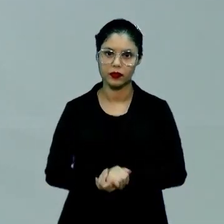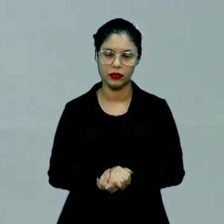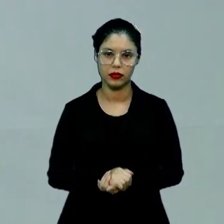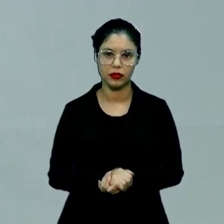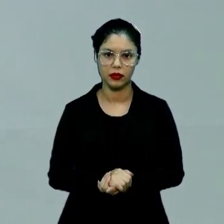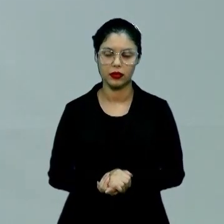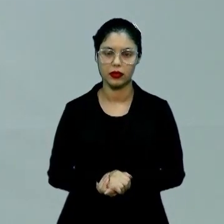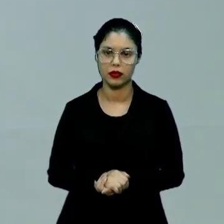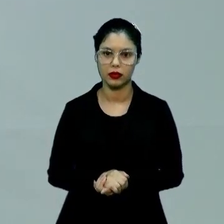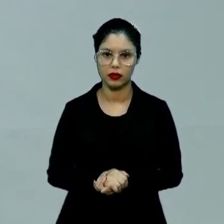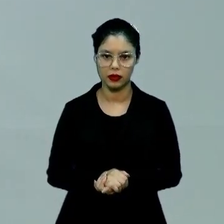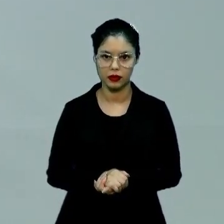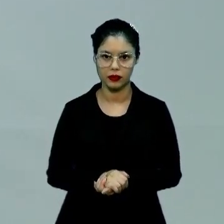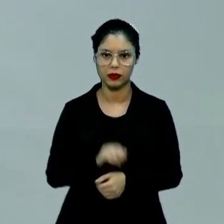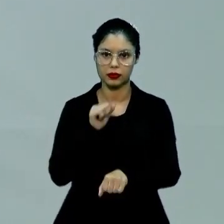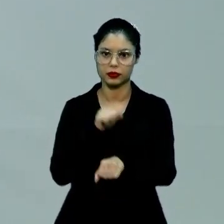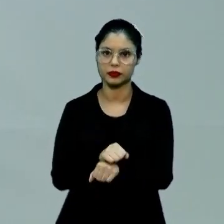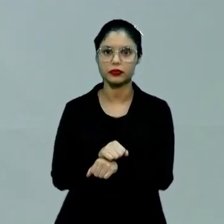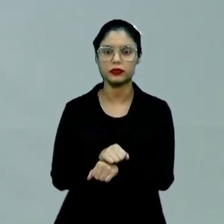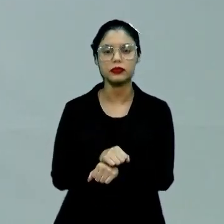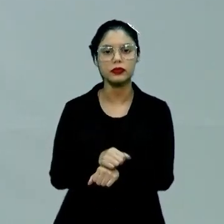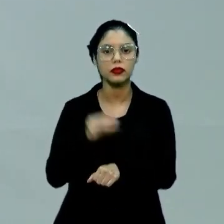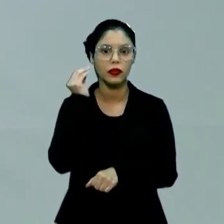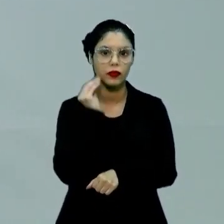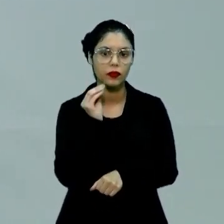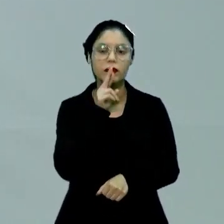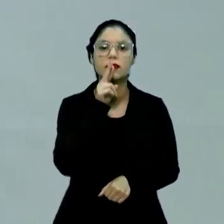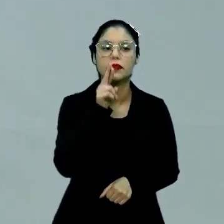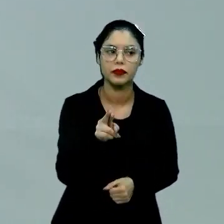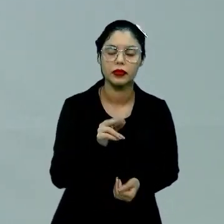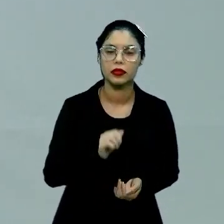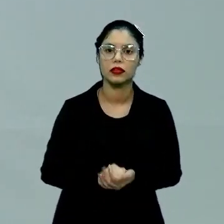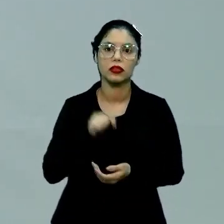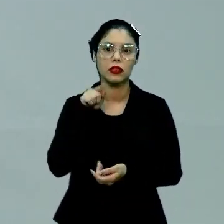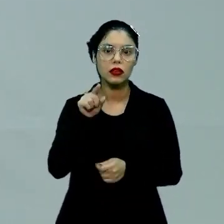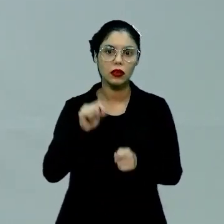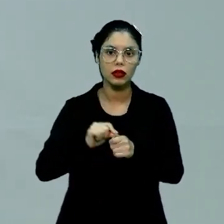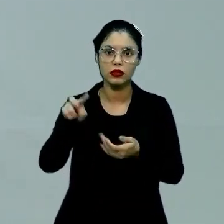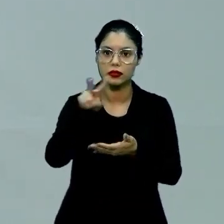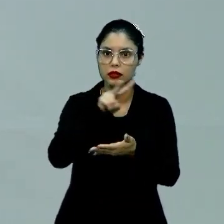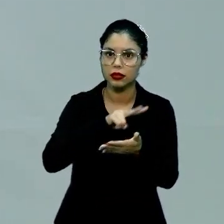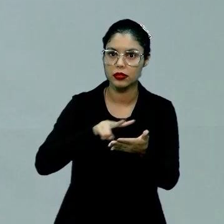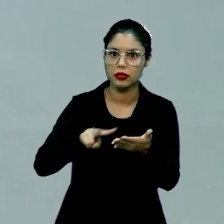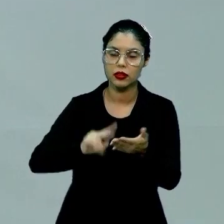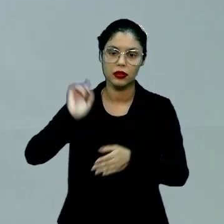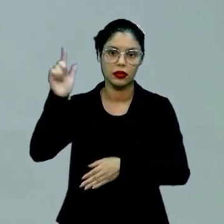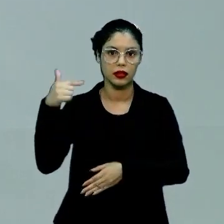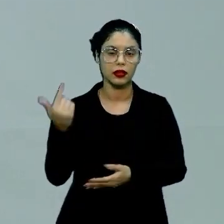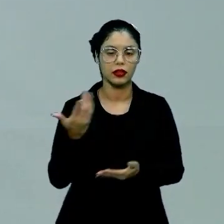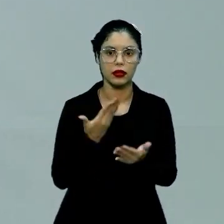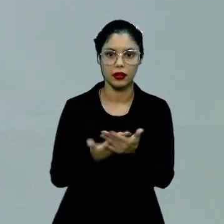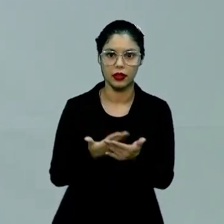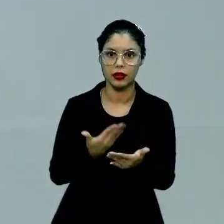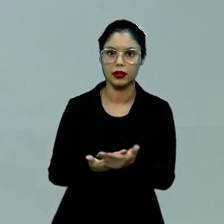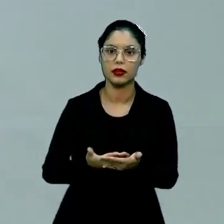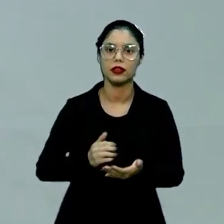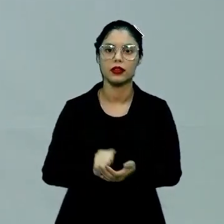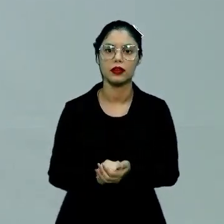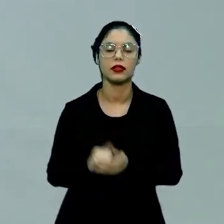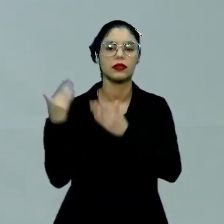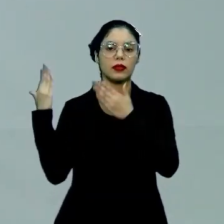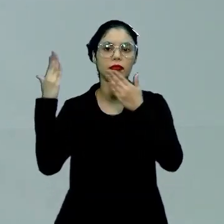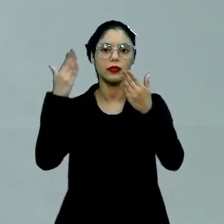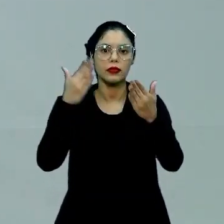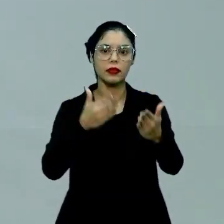Volta pra mim. Pausou? Você vai tentar responder essa questão. Eu quero que você faça uma leitura. Em uma próxima aula, a gente vai ter o